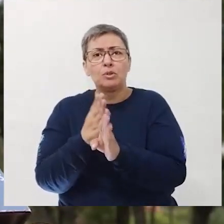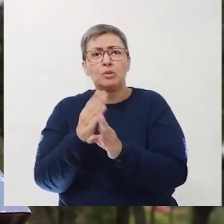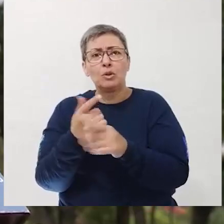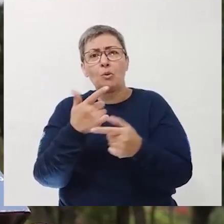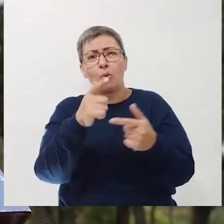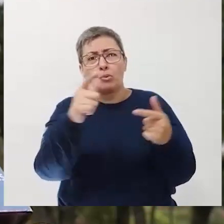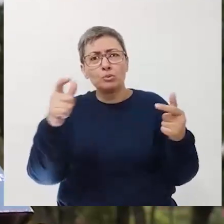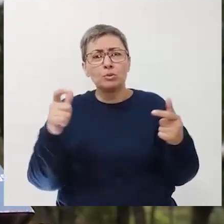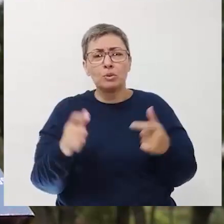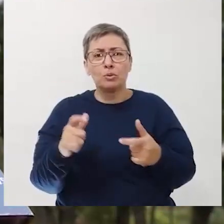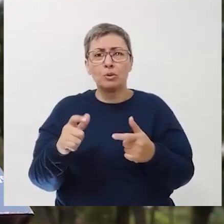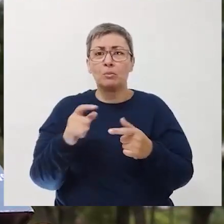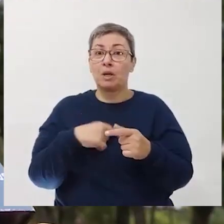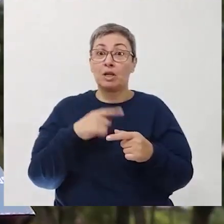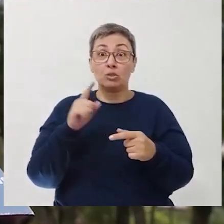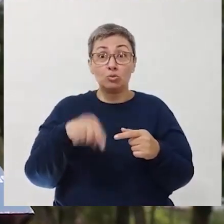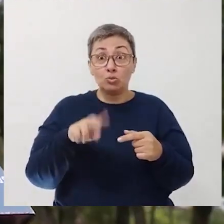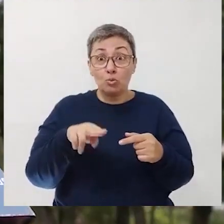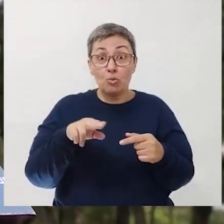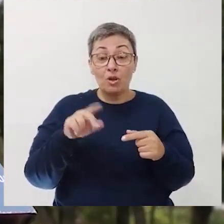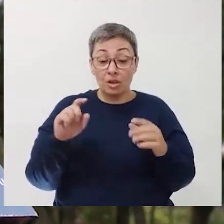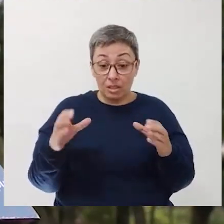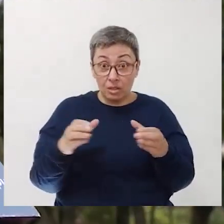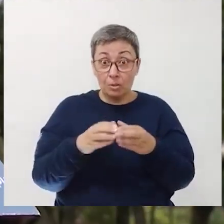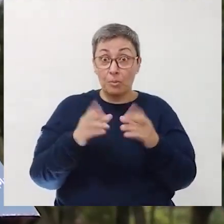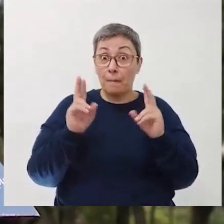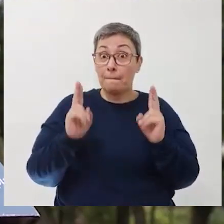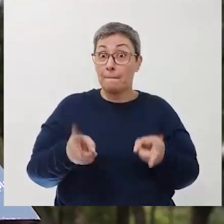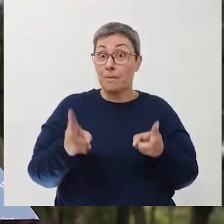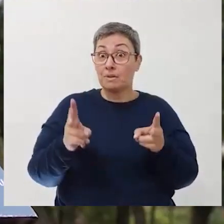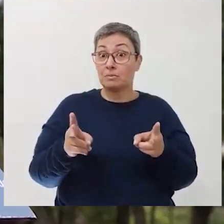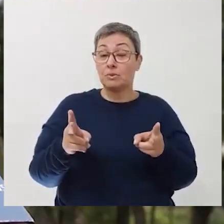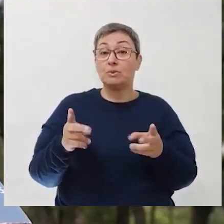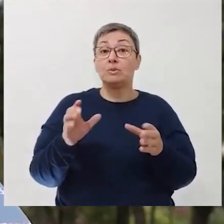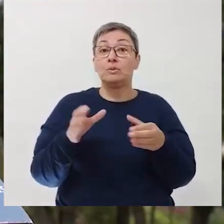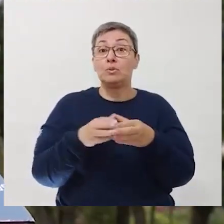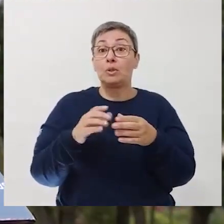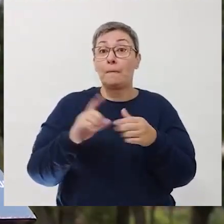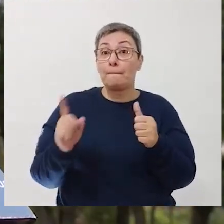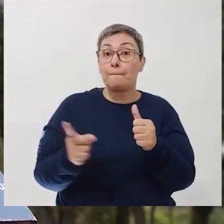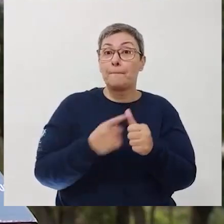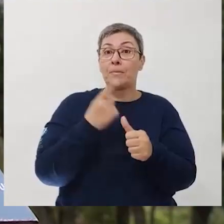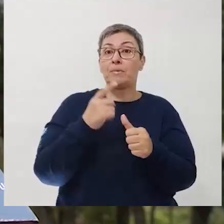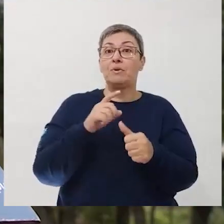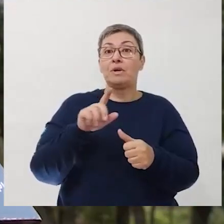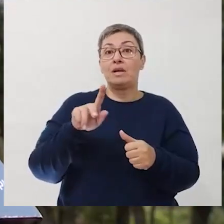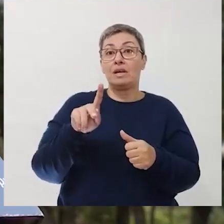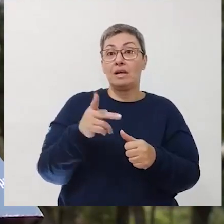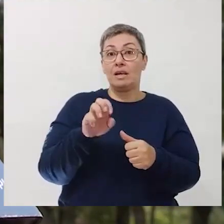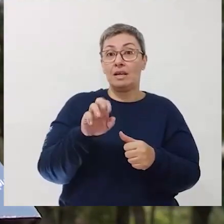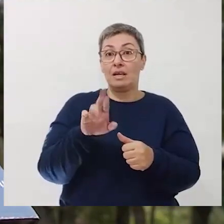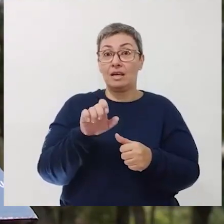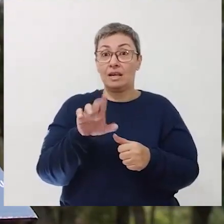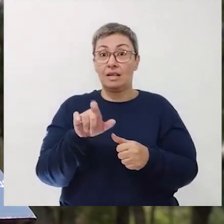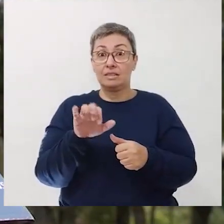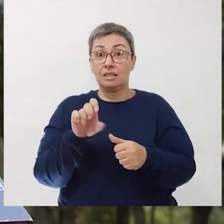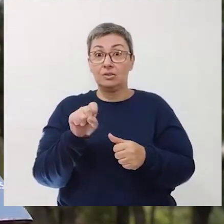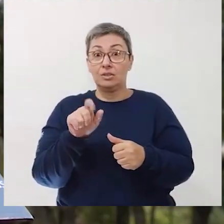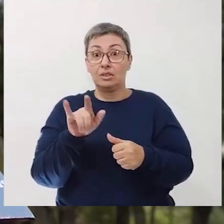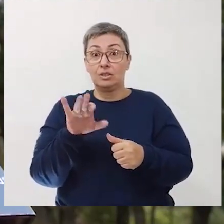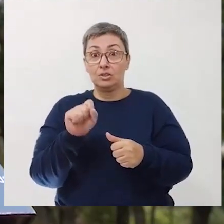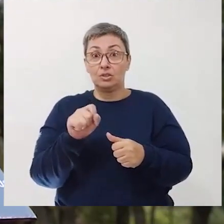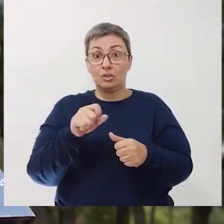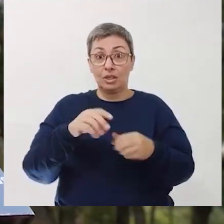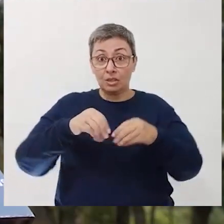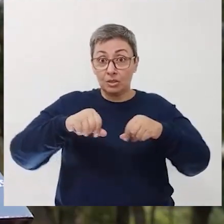outros dinossauros em outros lugares, mas nunca um desse grupo, dos herrera saurídeos. Então esse é o primeiro achado de um herrera saurídeo em mais de 80